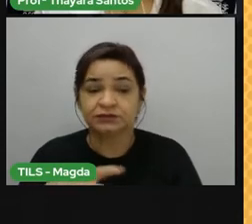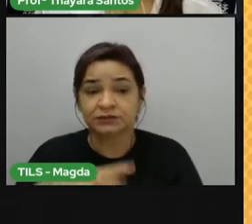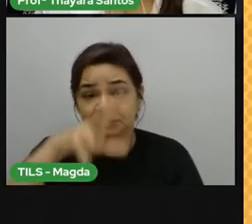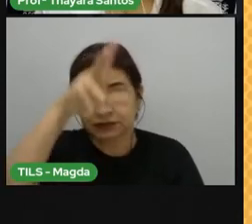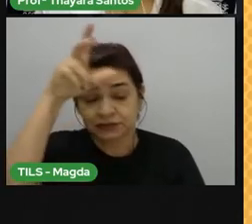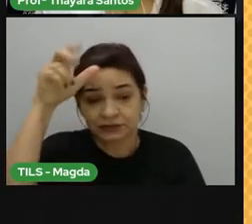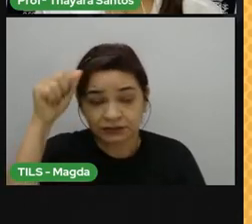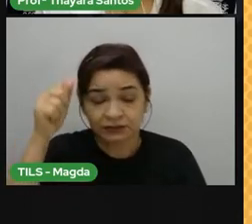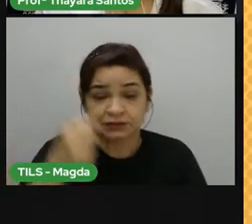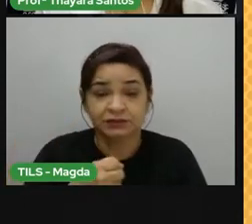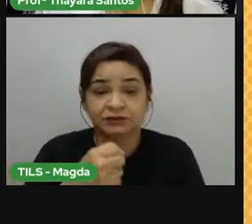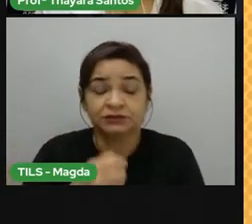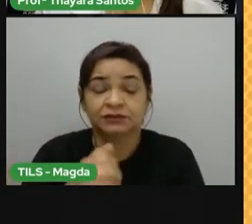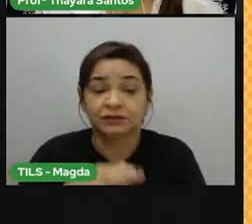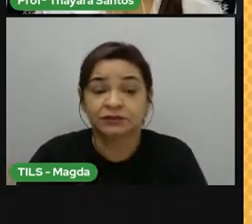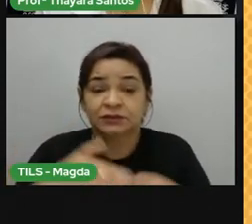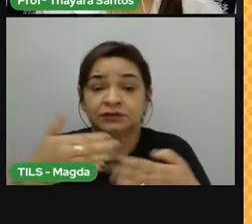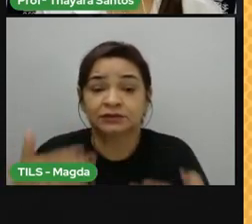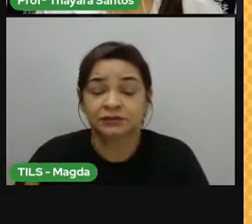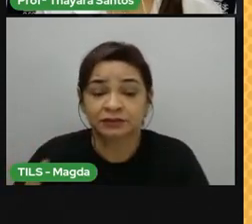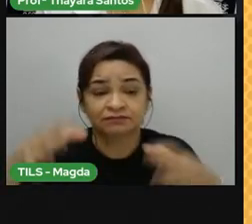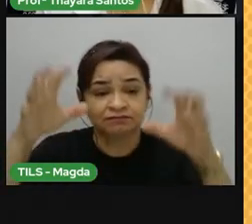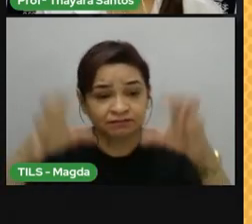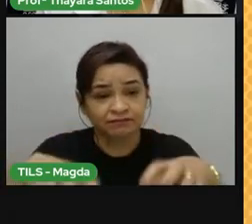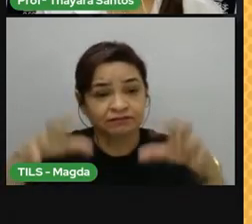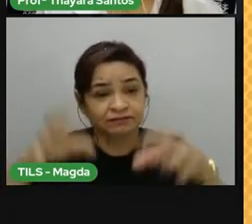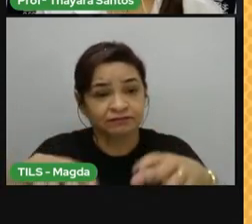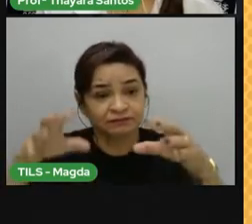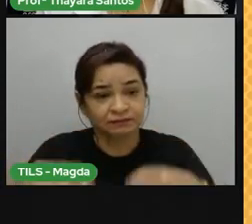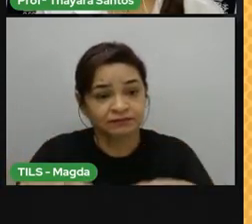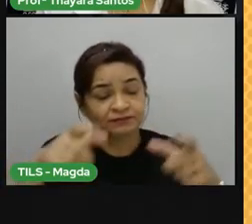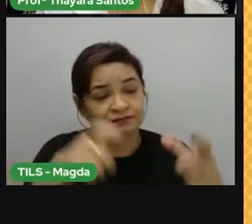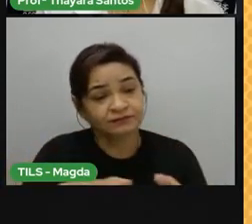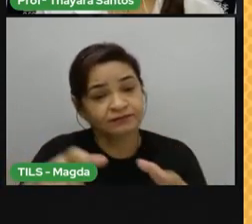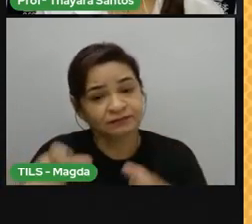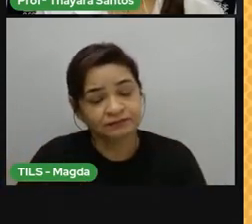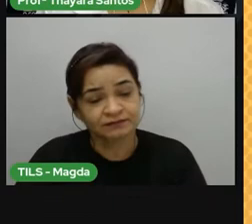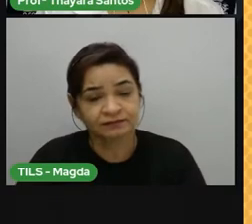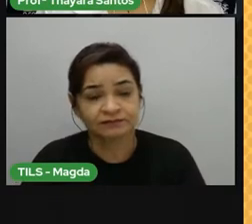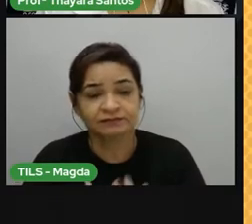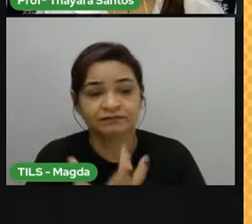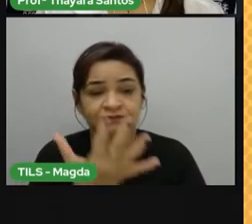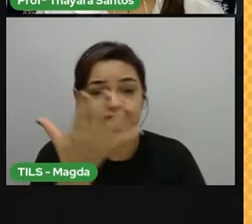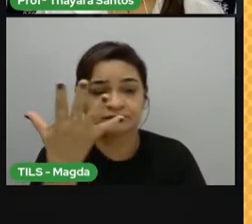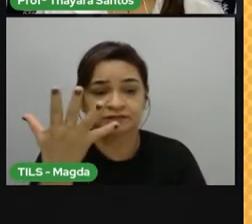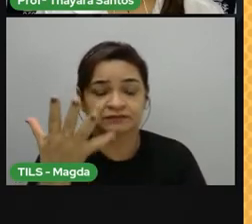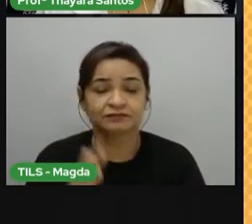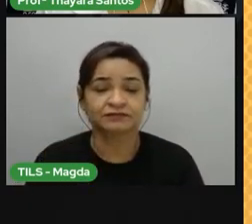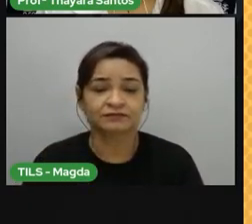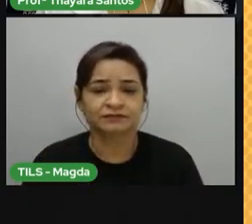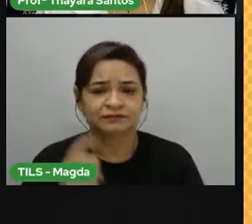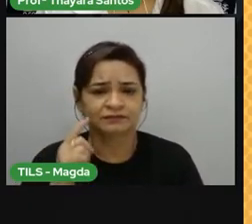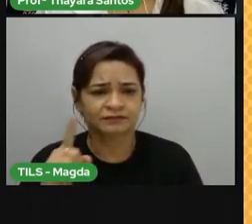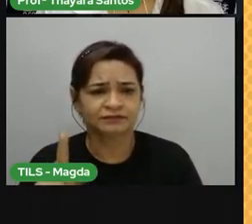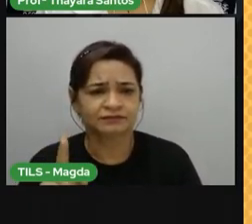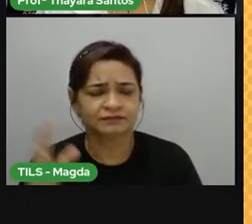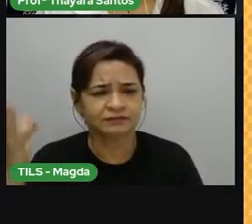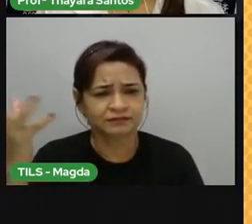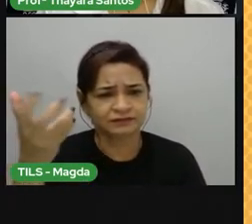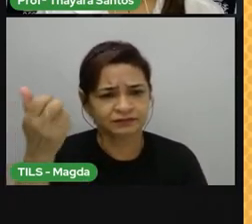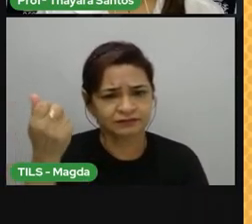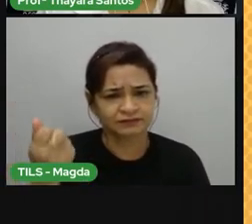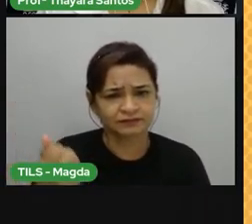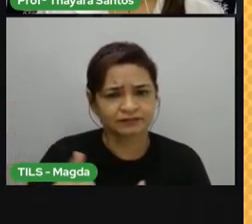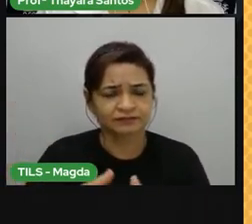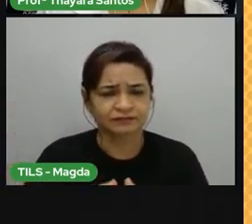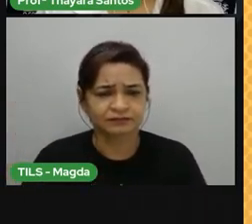ainda mais para o aumento das chuvas na região, por conta da evaporação. Este clima está presente nos estados